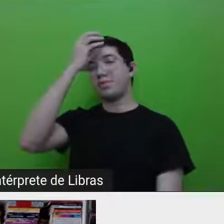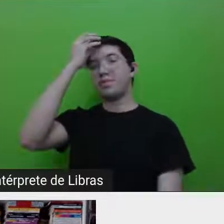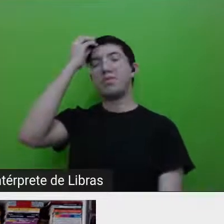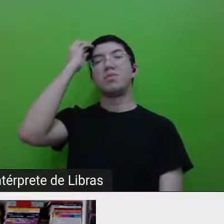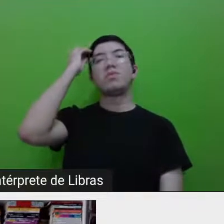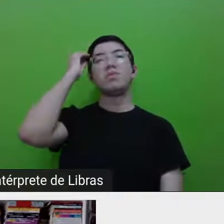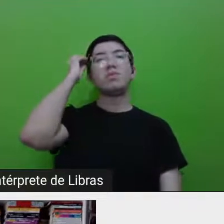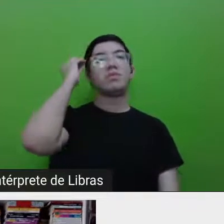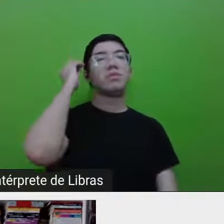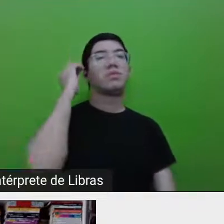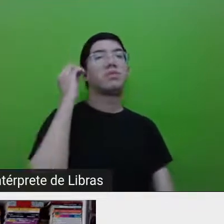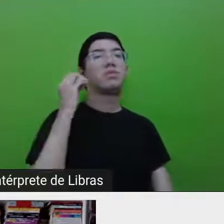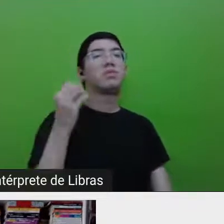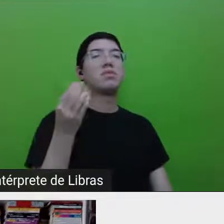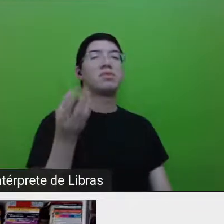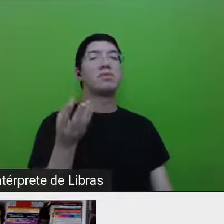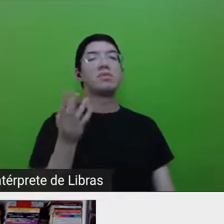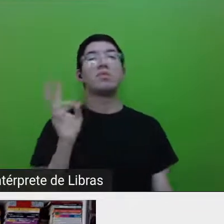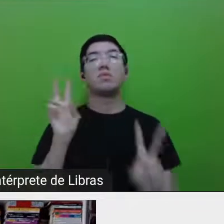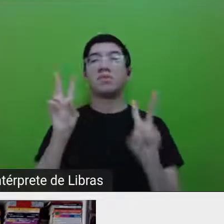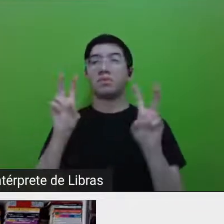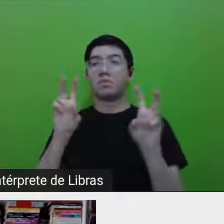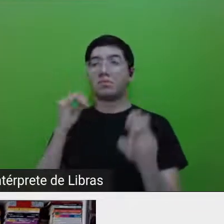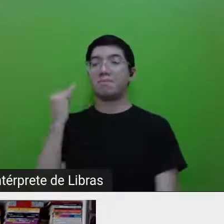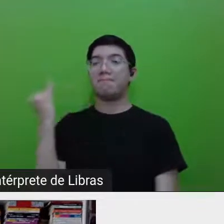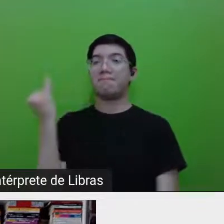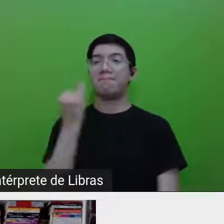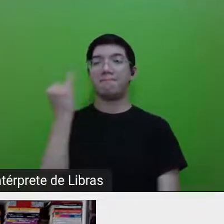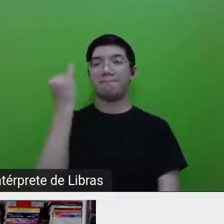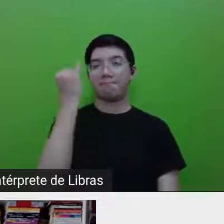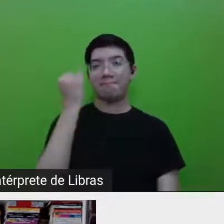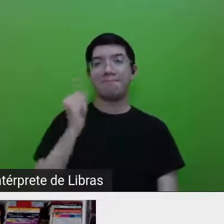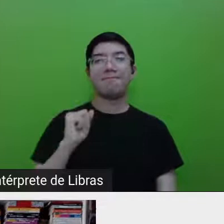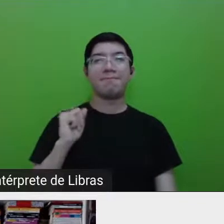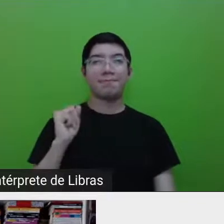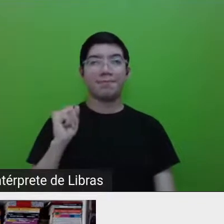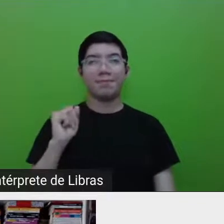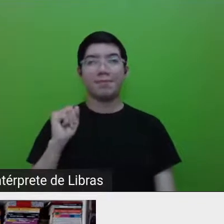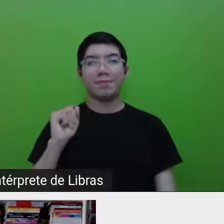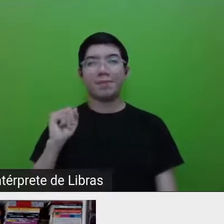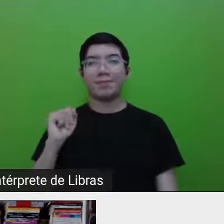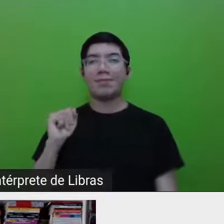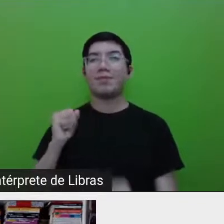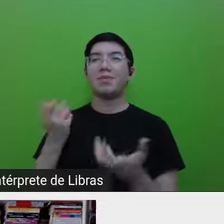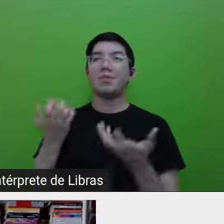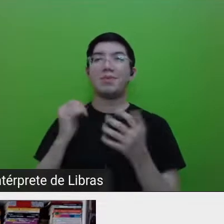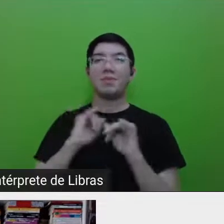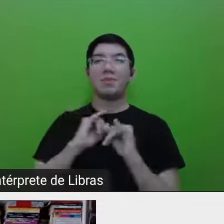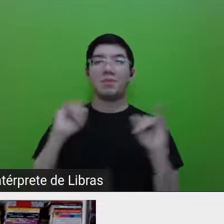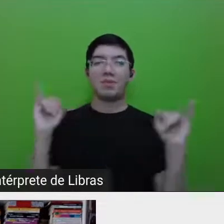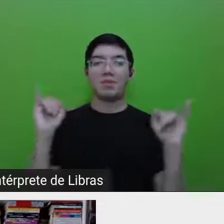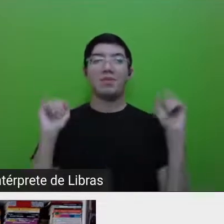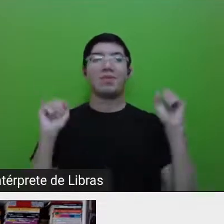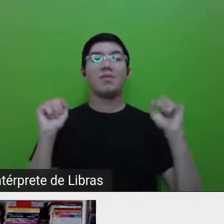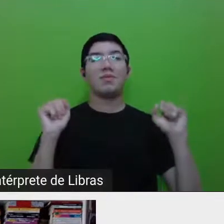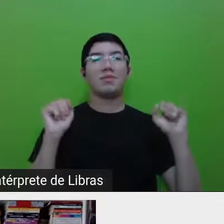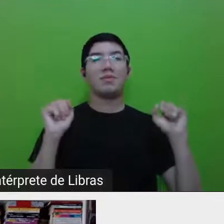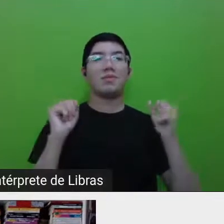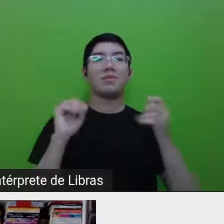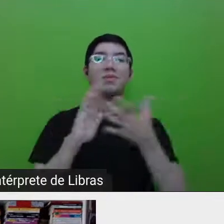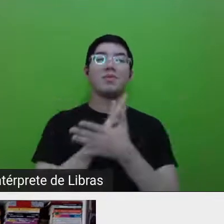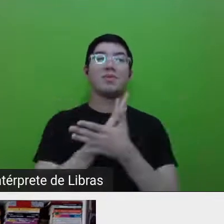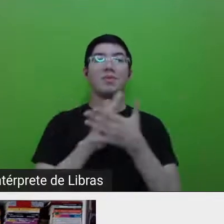muito, muito relevante. Eu queria, inclusive, deixar registrado, porque, assim, é tão delicado para algumas pessoas, algumas escolas,